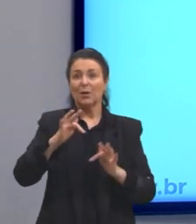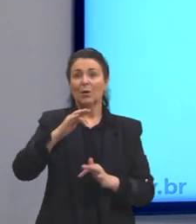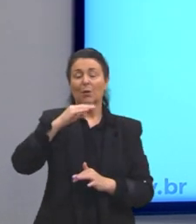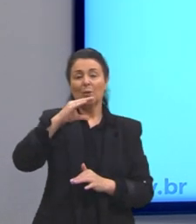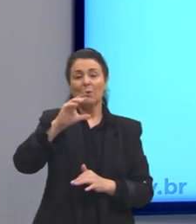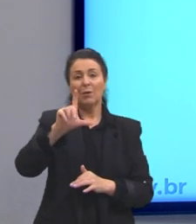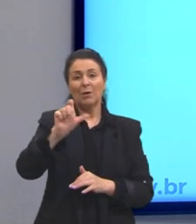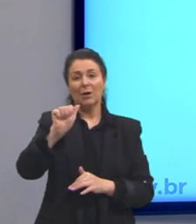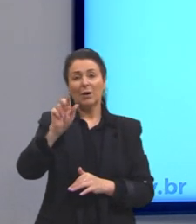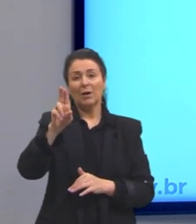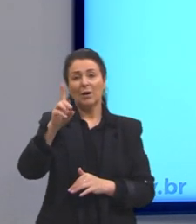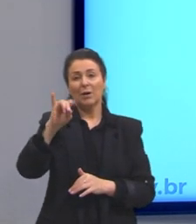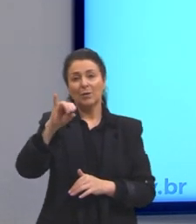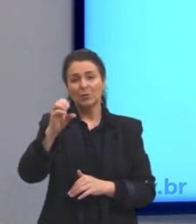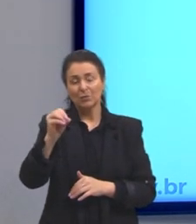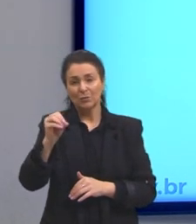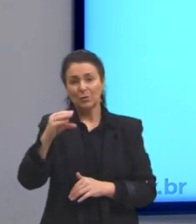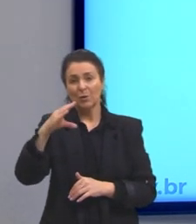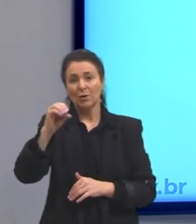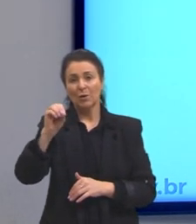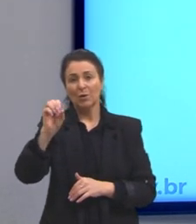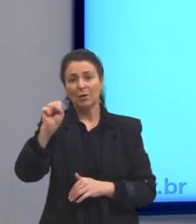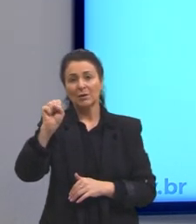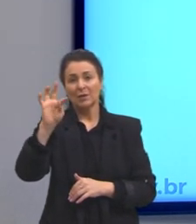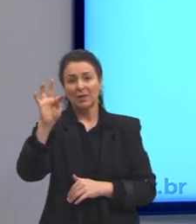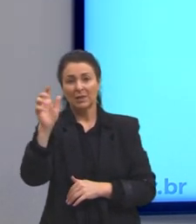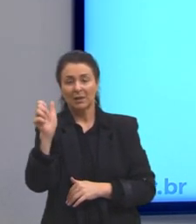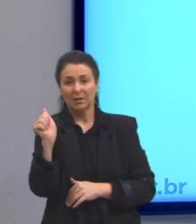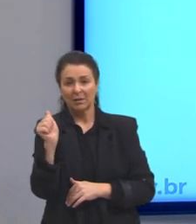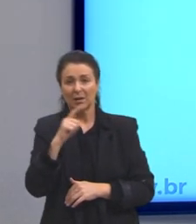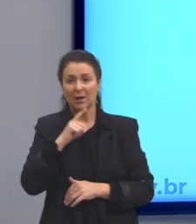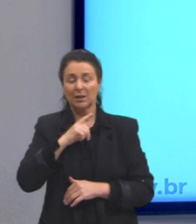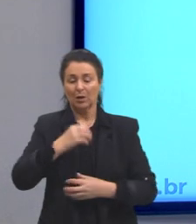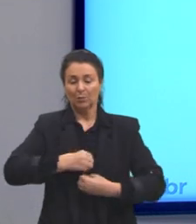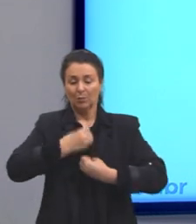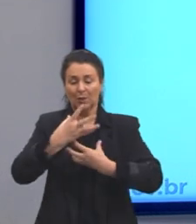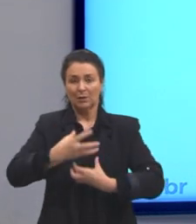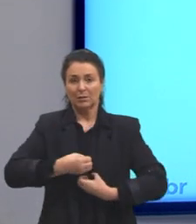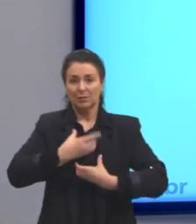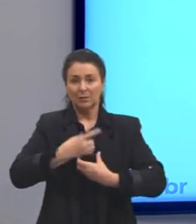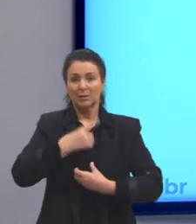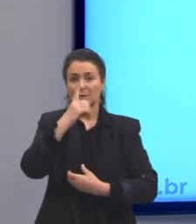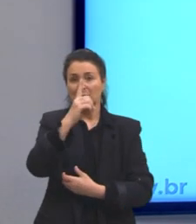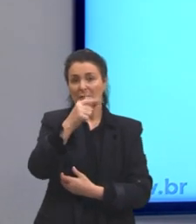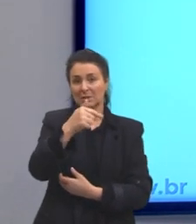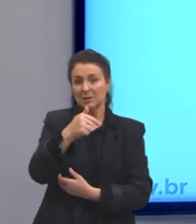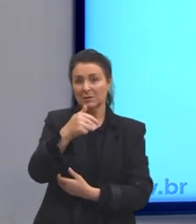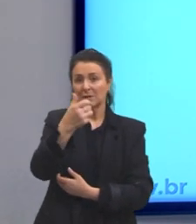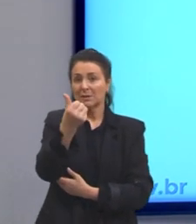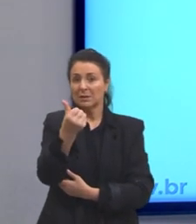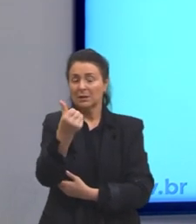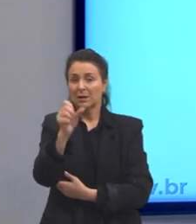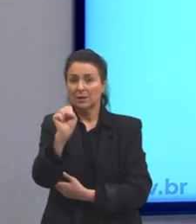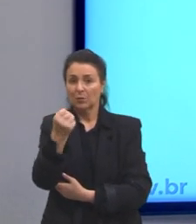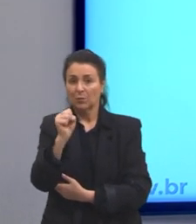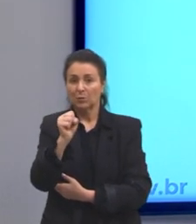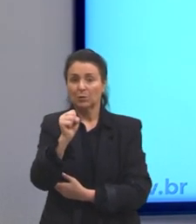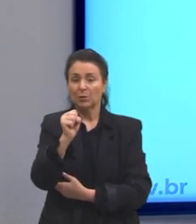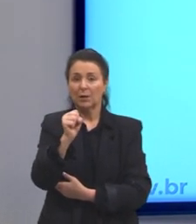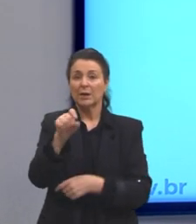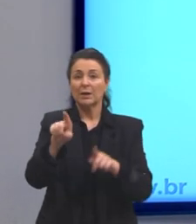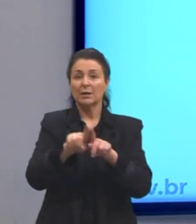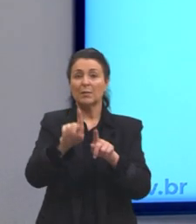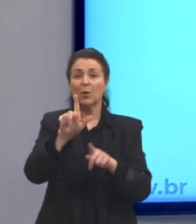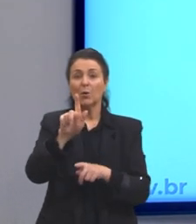Costa, que é aquele que dá início com aquelas obras poéticas em 1768. Tomás Antônio